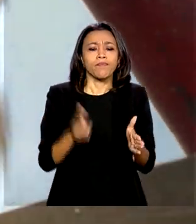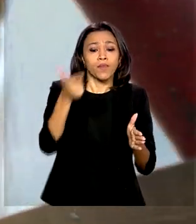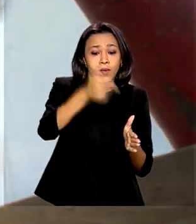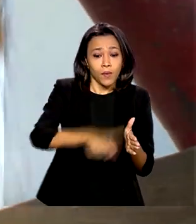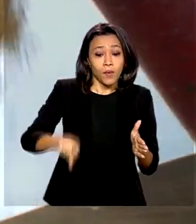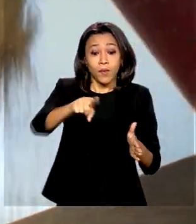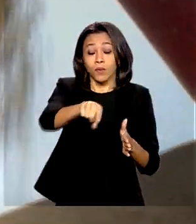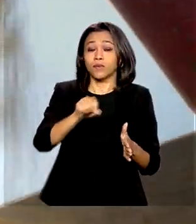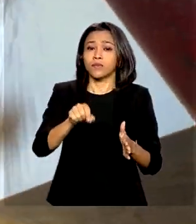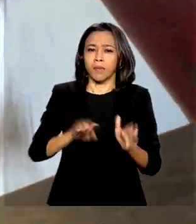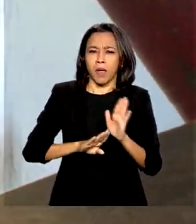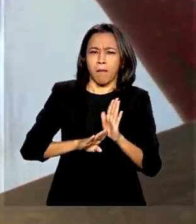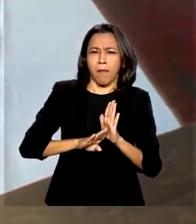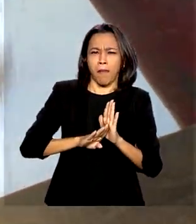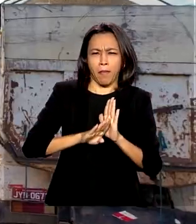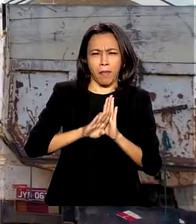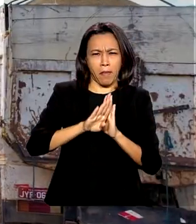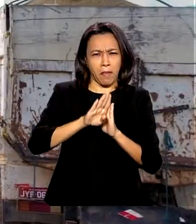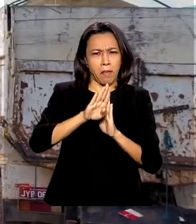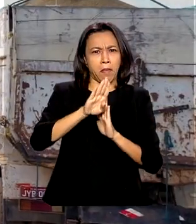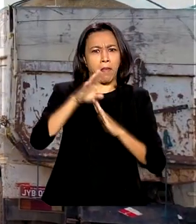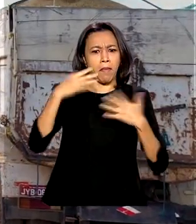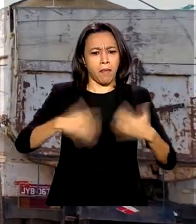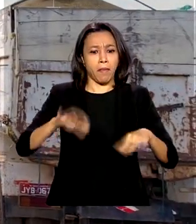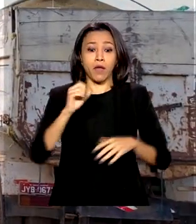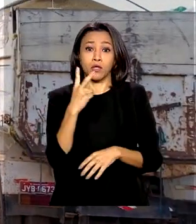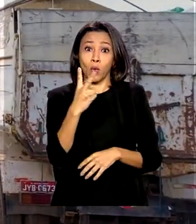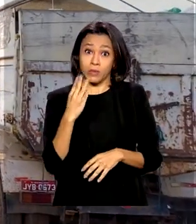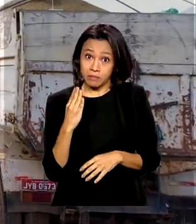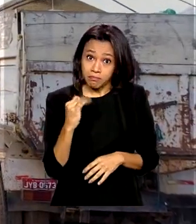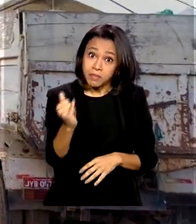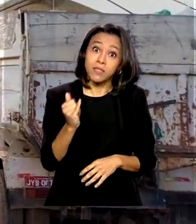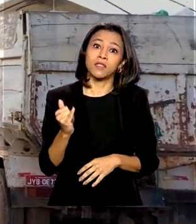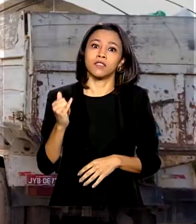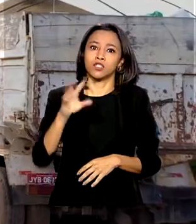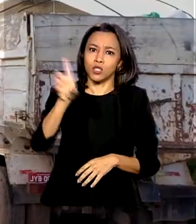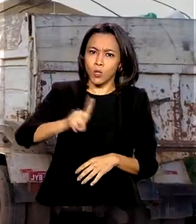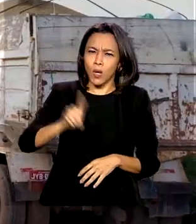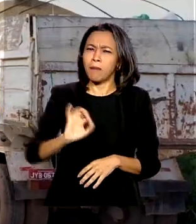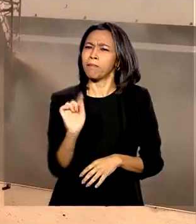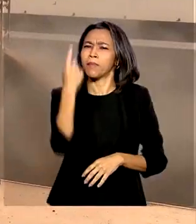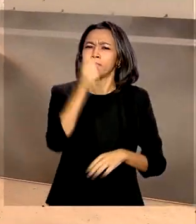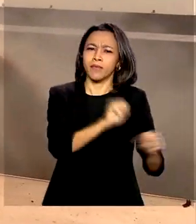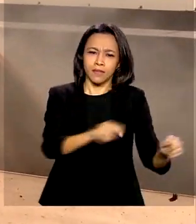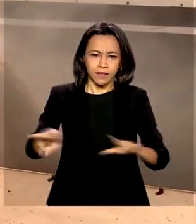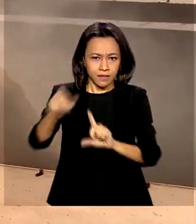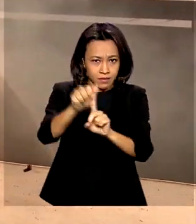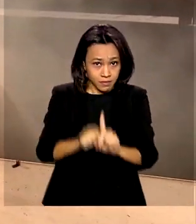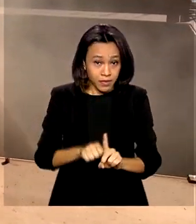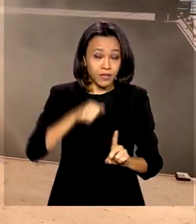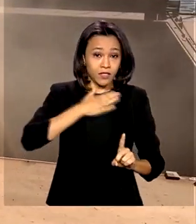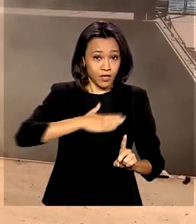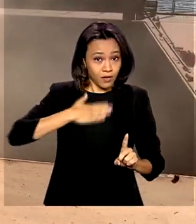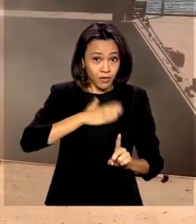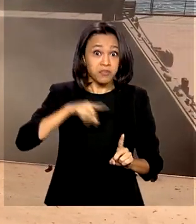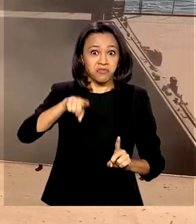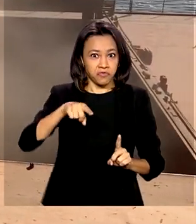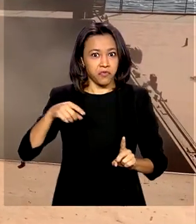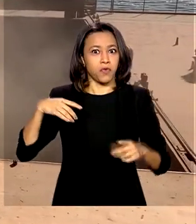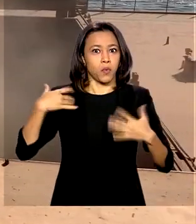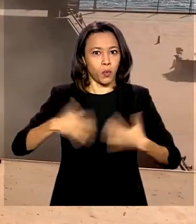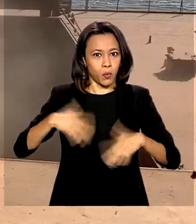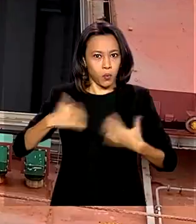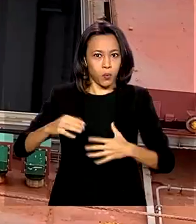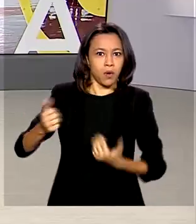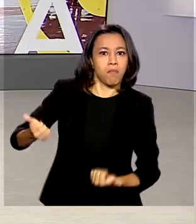balança comercial registra superávit de 2 bilhões de dólares na primeira semana de agosto. O resultado foi puxado pela